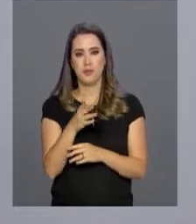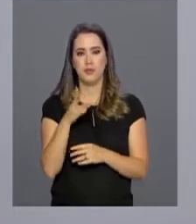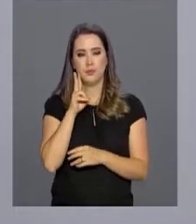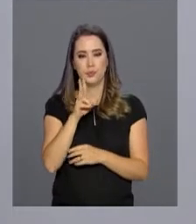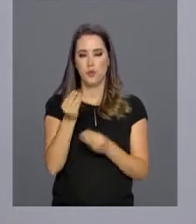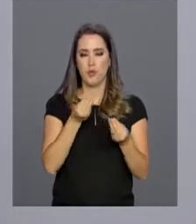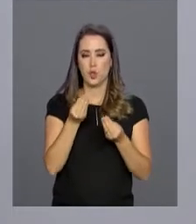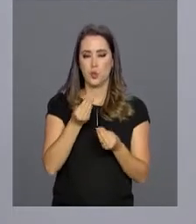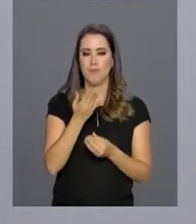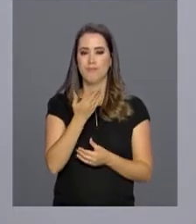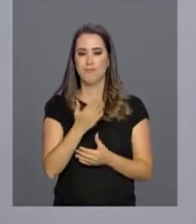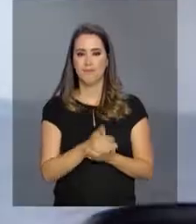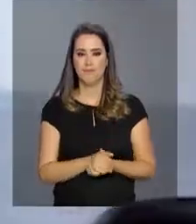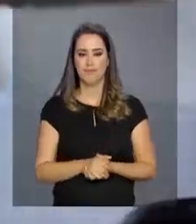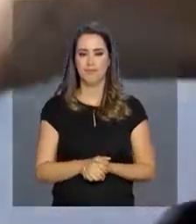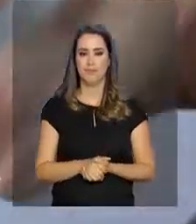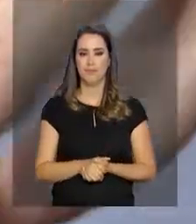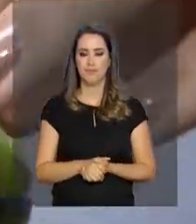Acompanhe a reportagem.